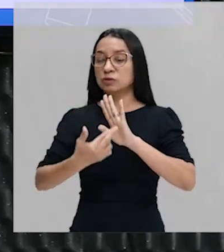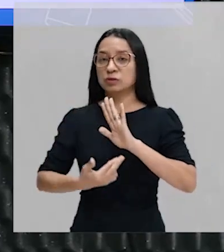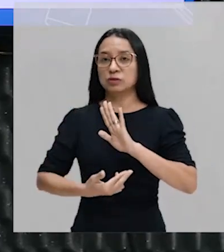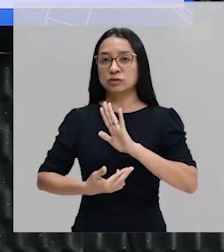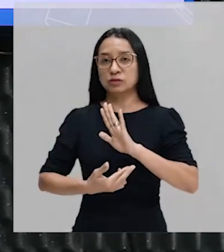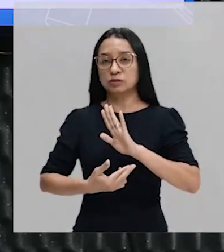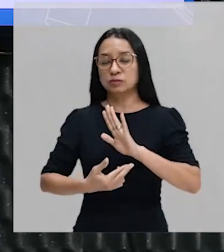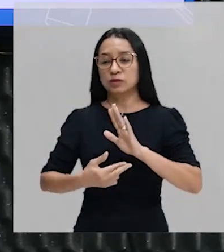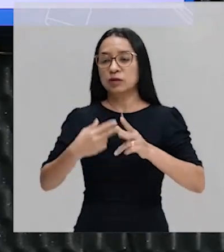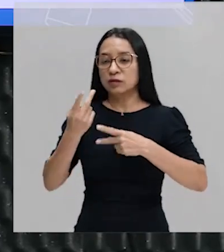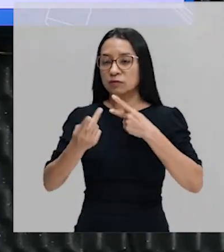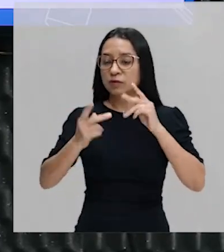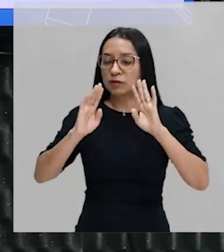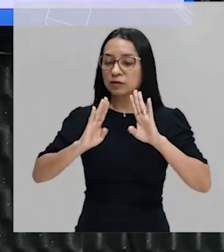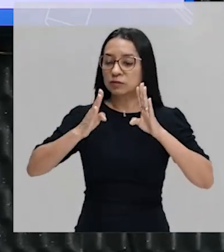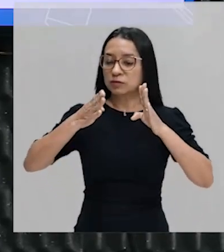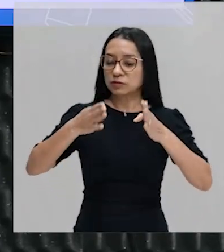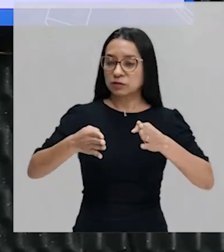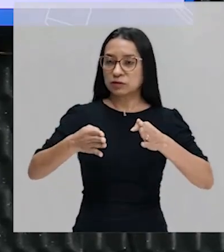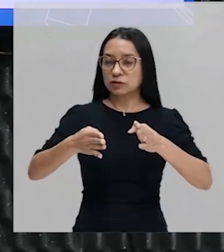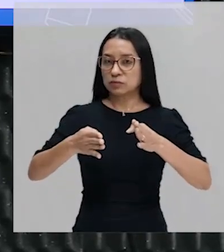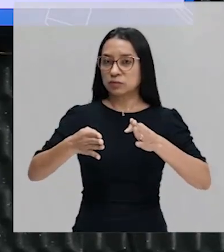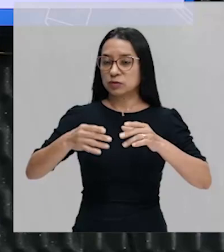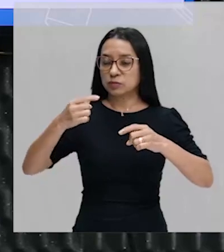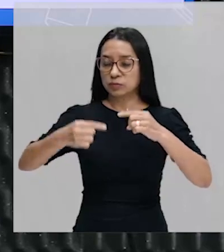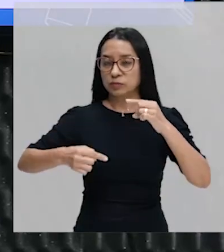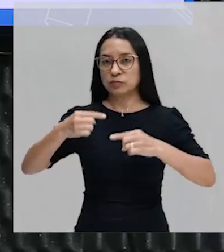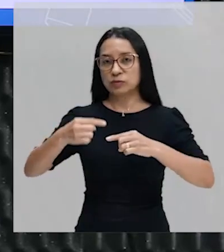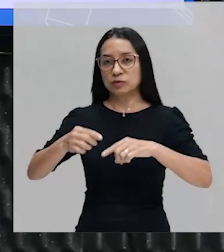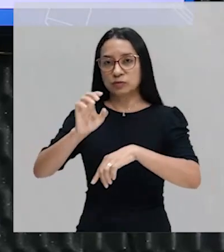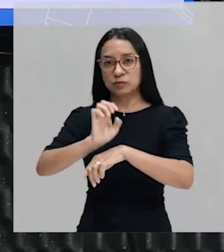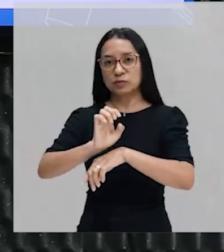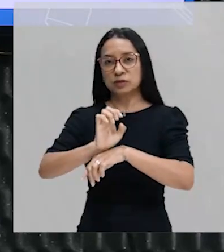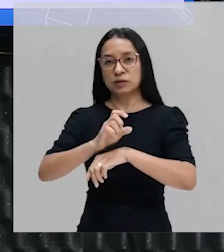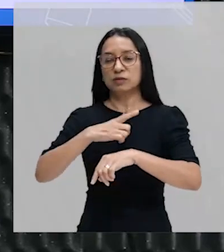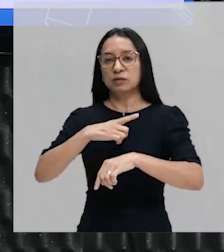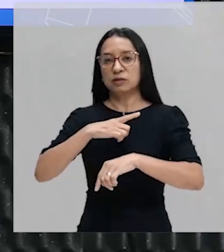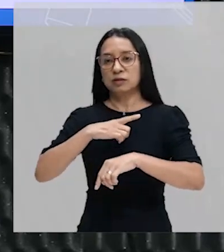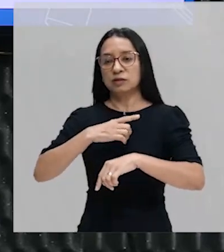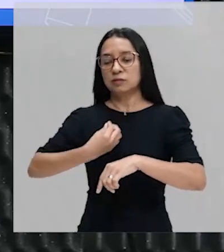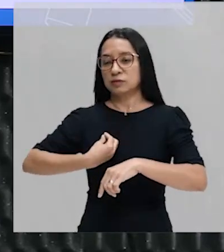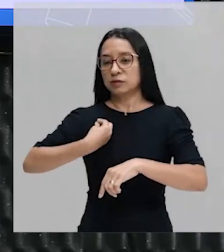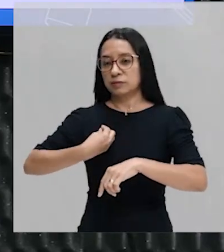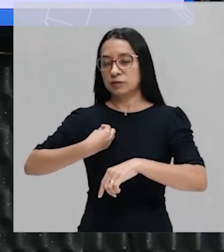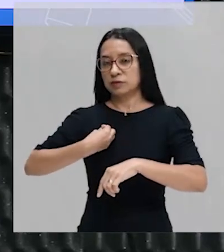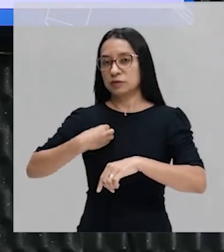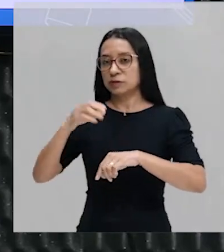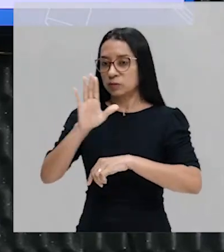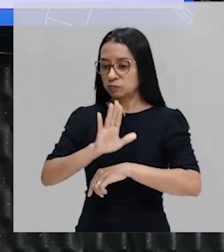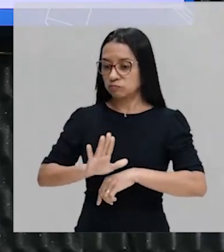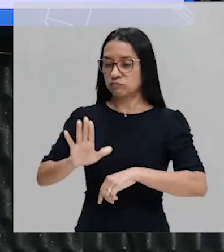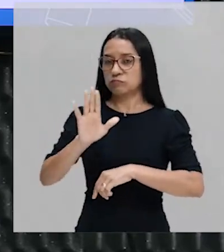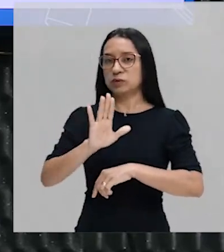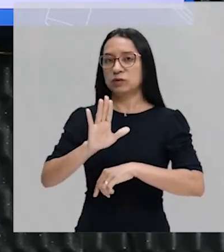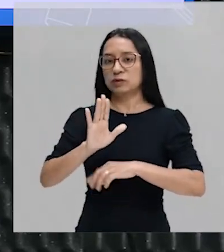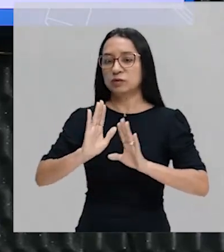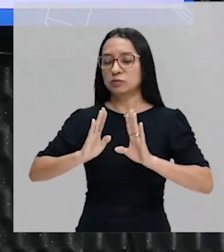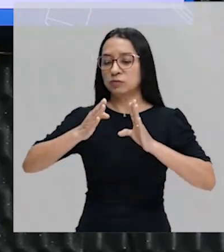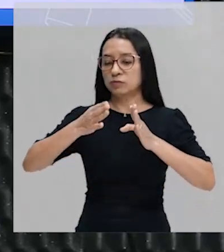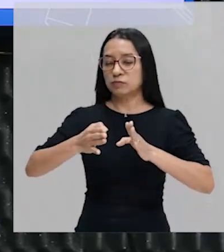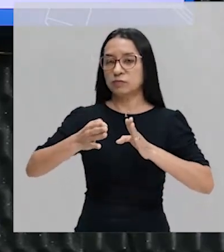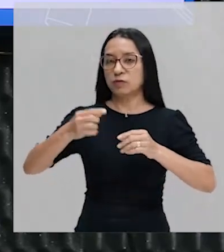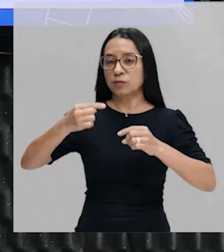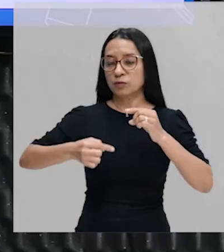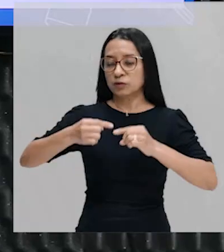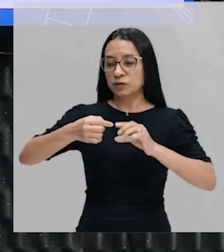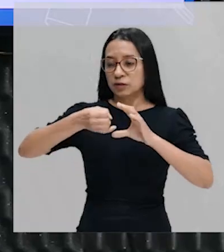centralismo político. Esse Estado, teremos a presença de um centralismo político, ou seja, uma